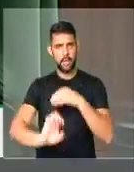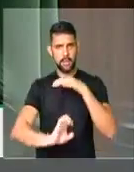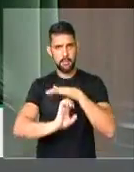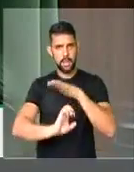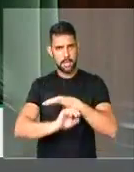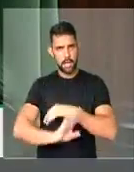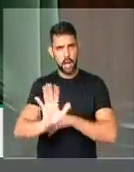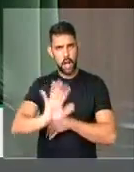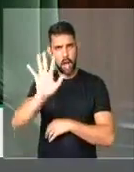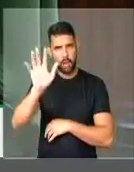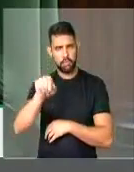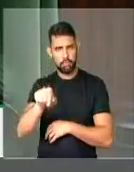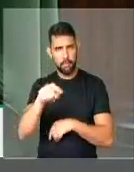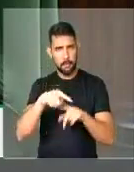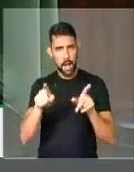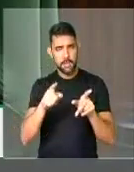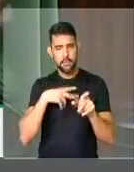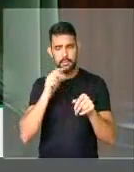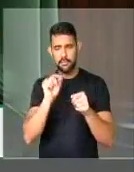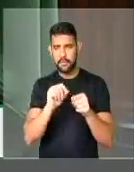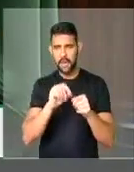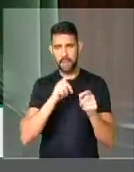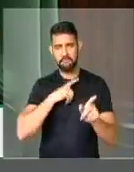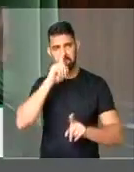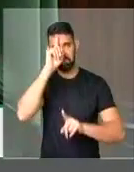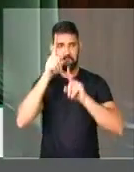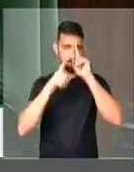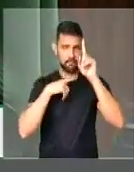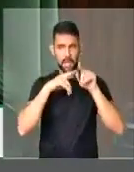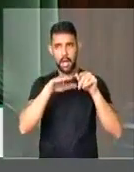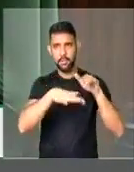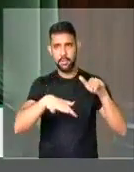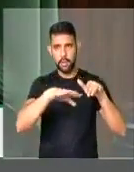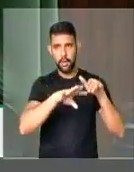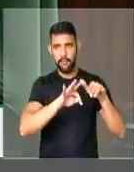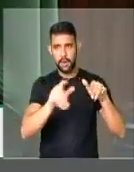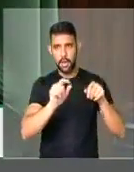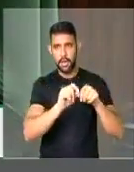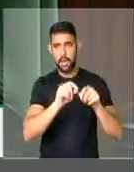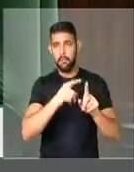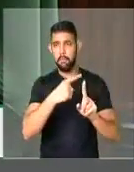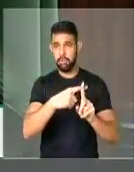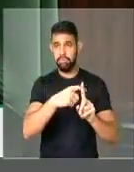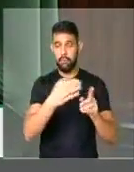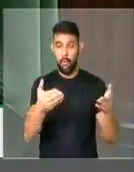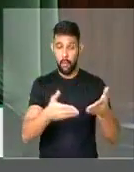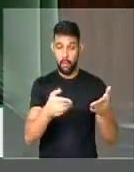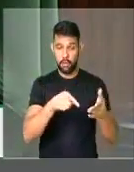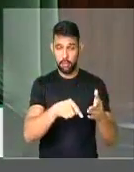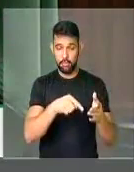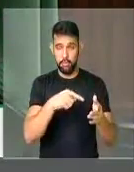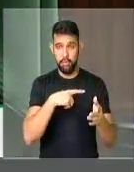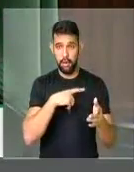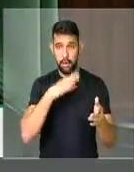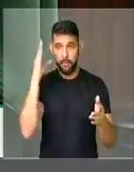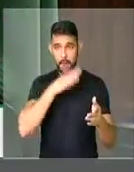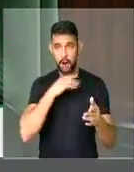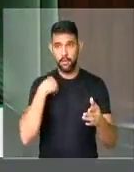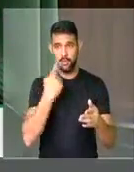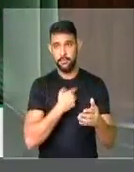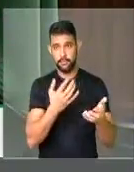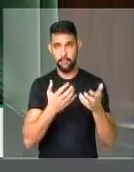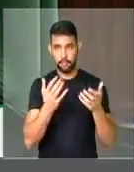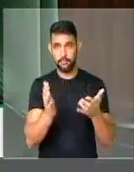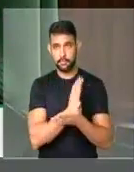multinacionais, mas aí ficou aquela ideia de que a Zona Franca era positiva. Hoje, é um mal que, se nós